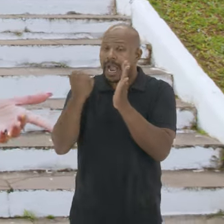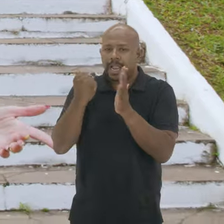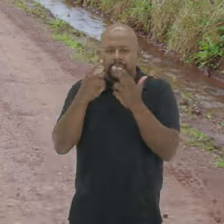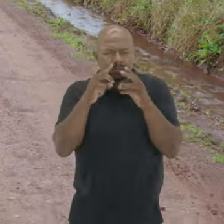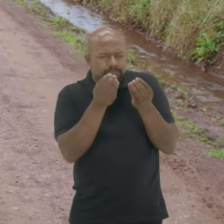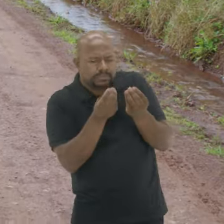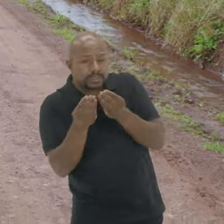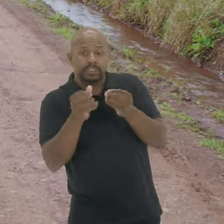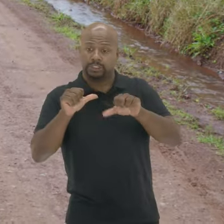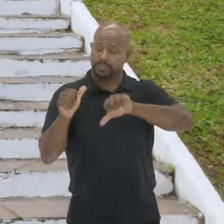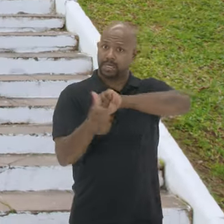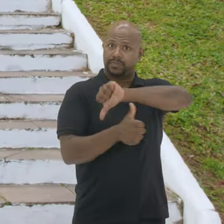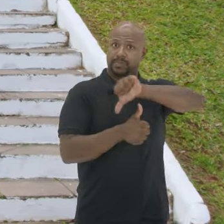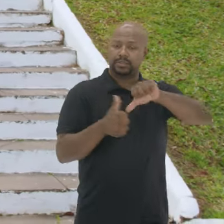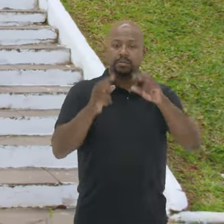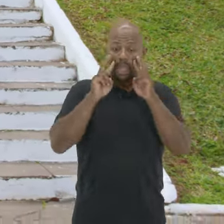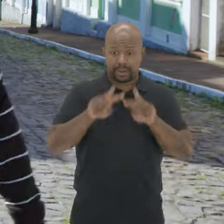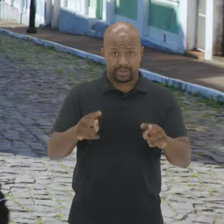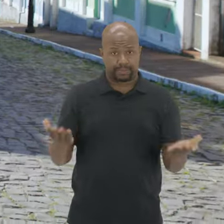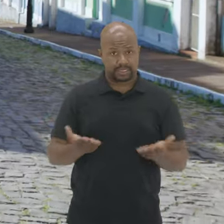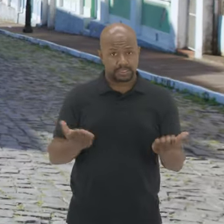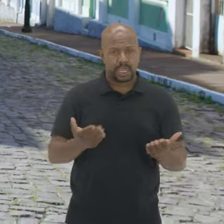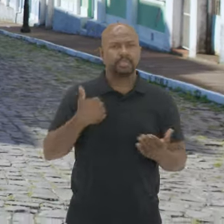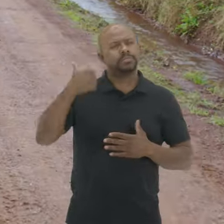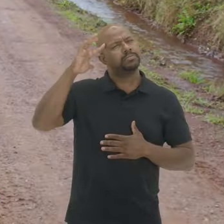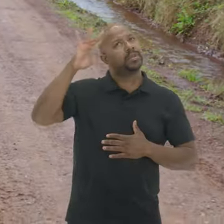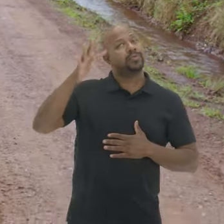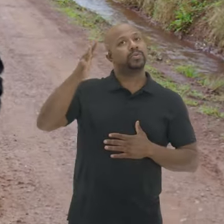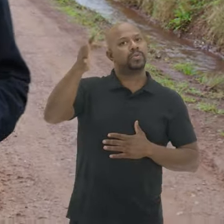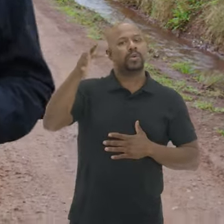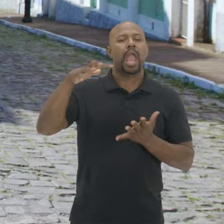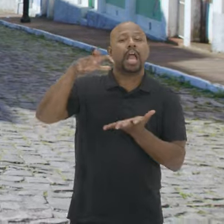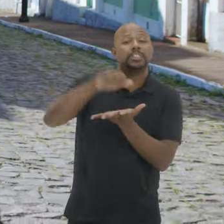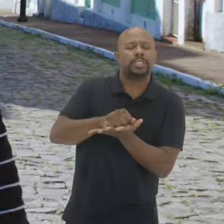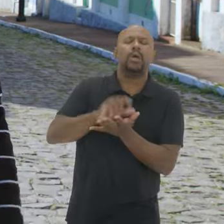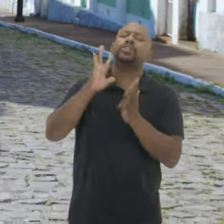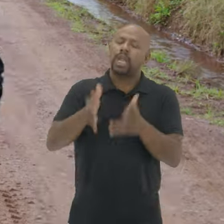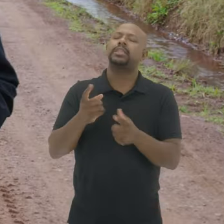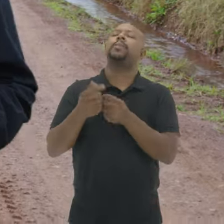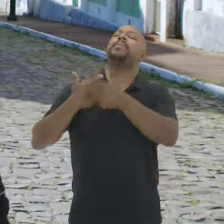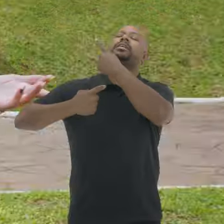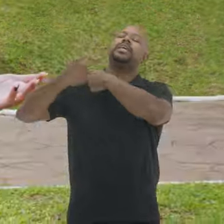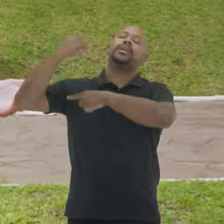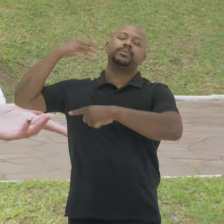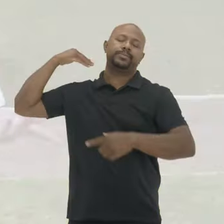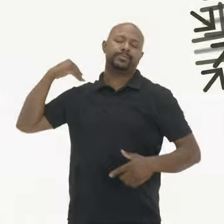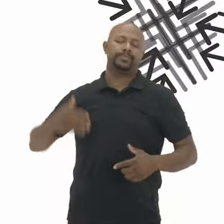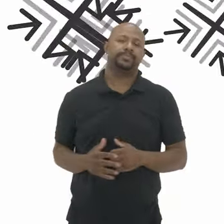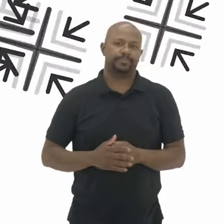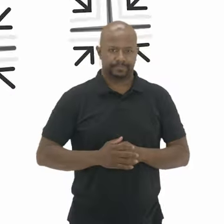pelas marcas Impressões De transformações Para ver o presente Projetar o futuro E registrar o que tem passado